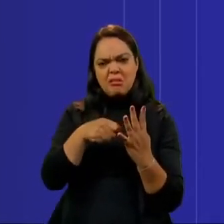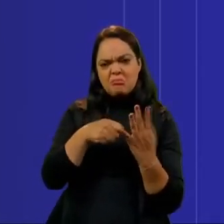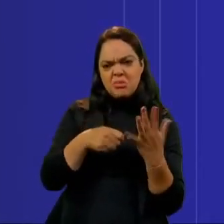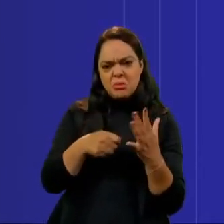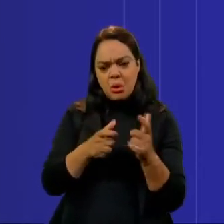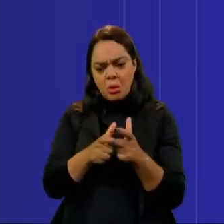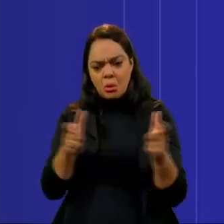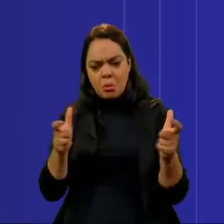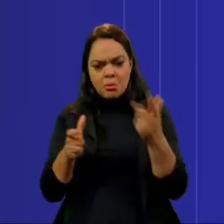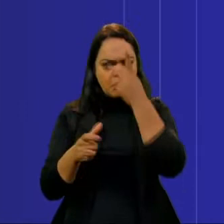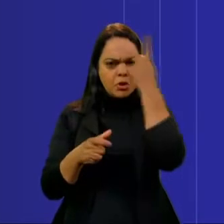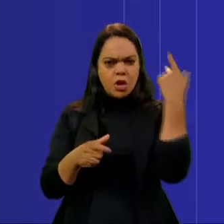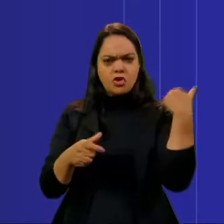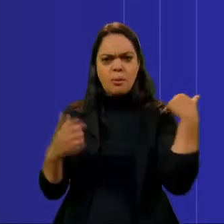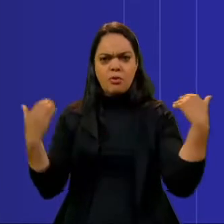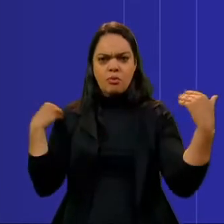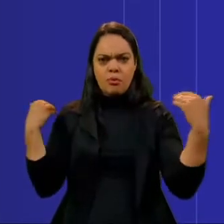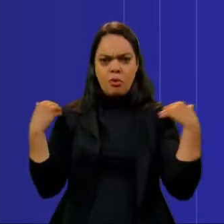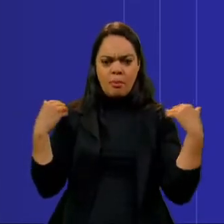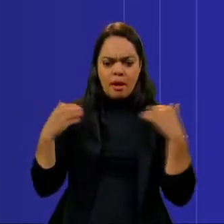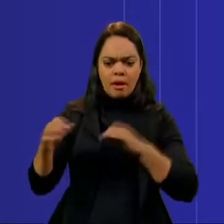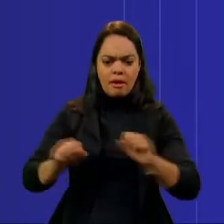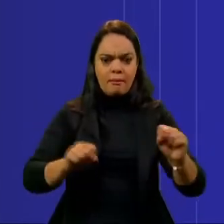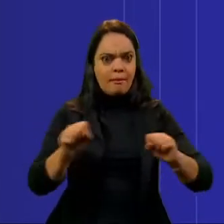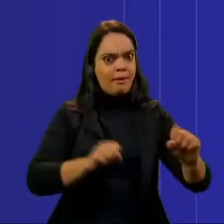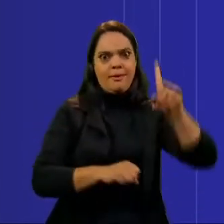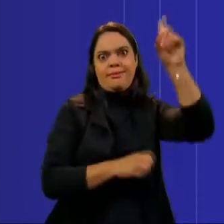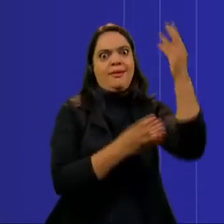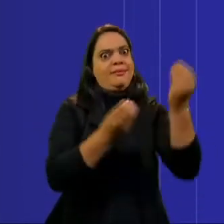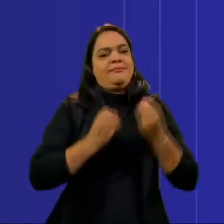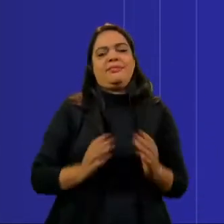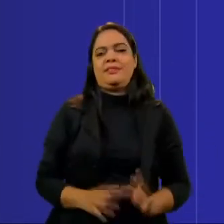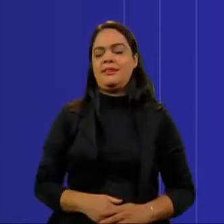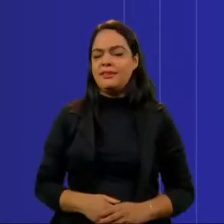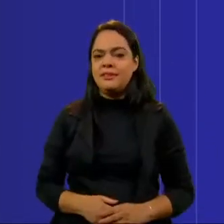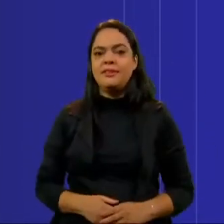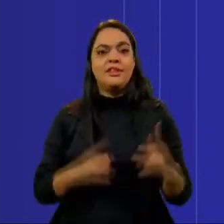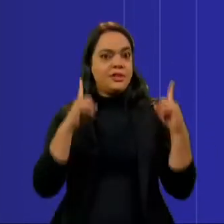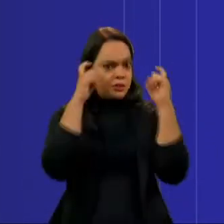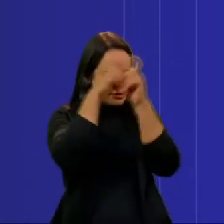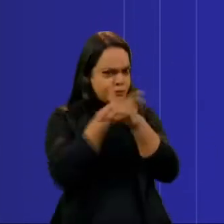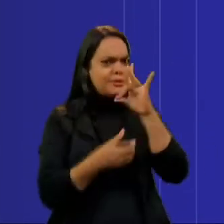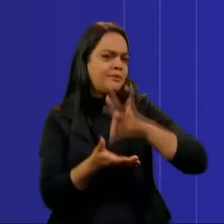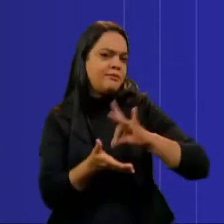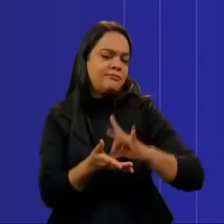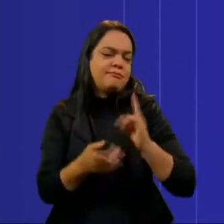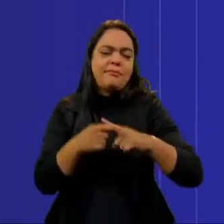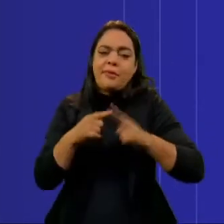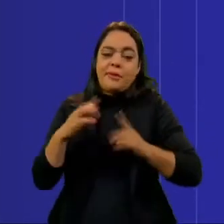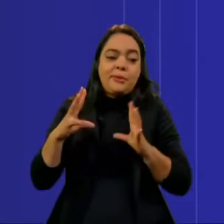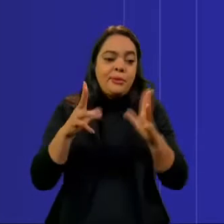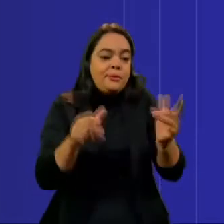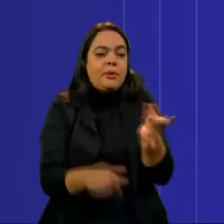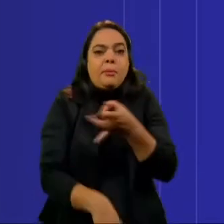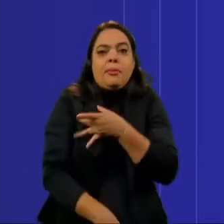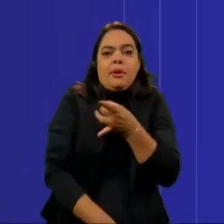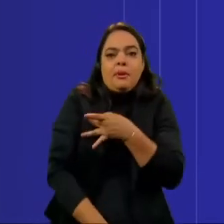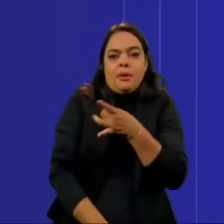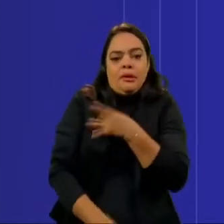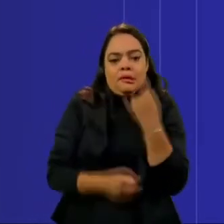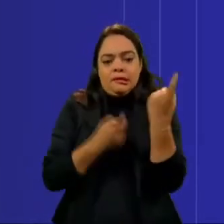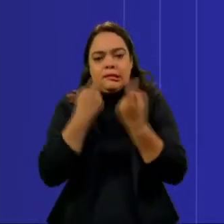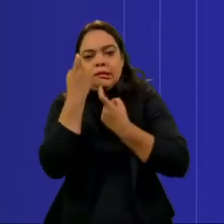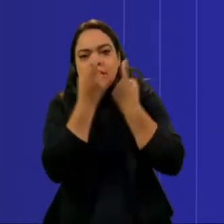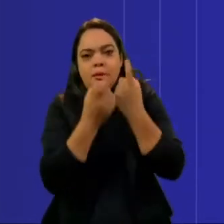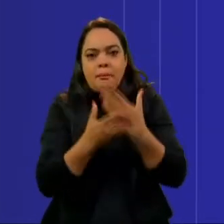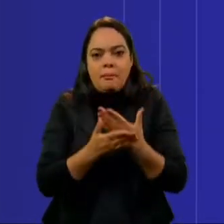do nada a minha faxina. Por quê? Deus na minha vida. Foi difícil? Foi. Porque todo mundo fica amedrontado, tal. Mas